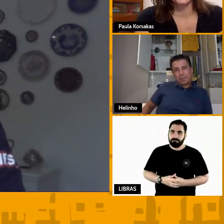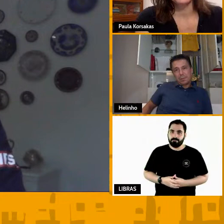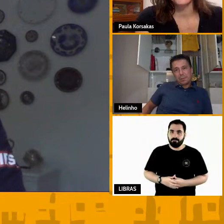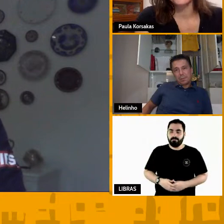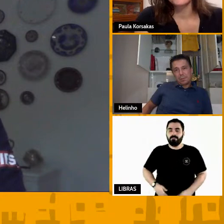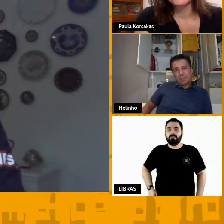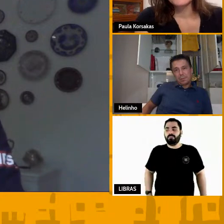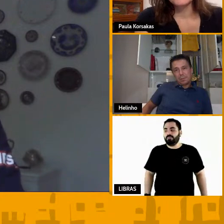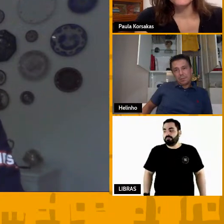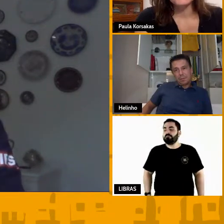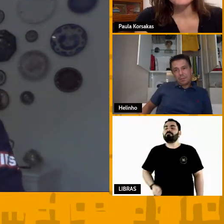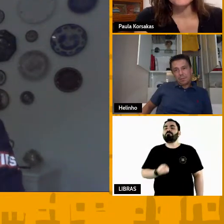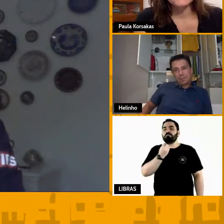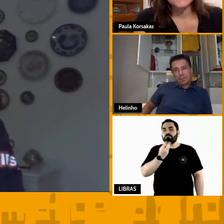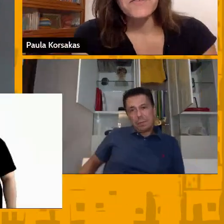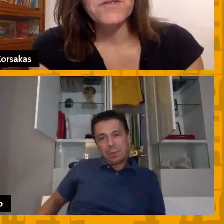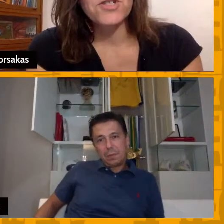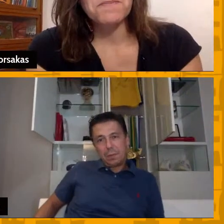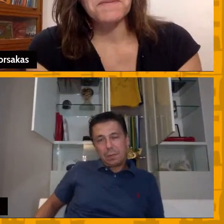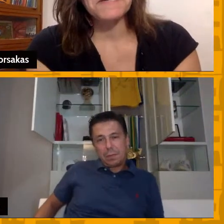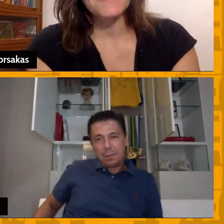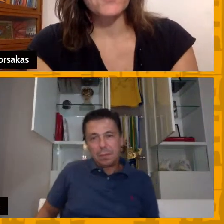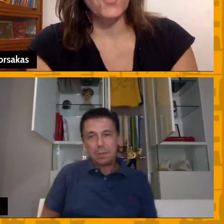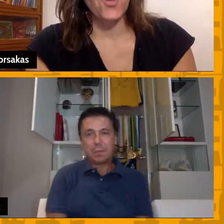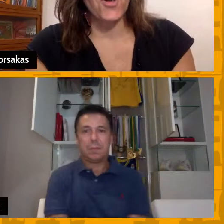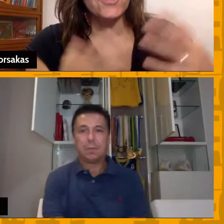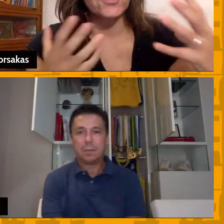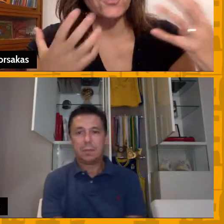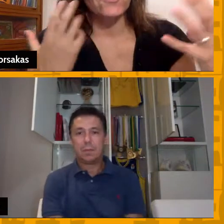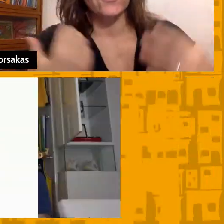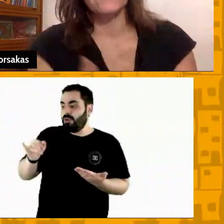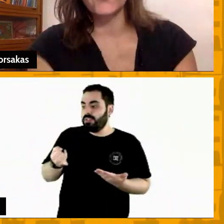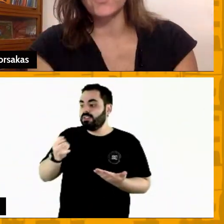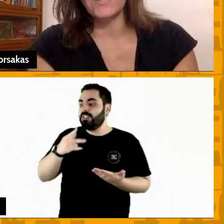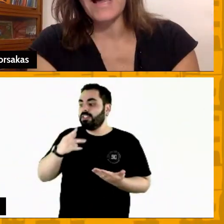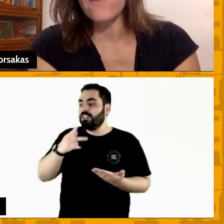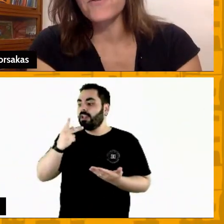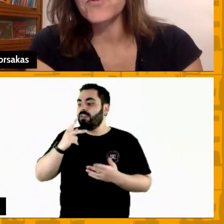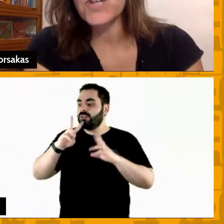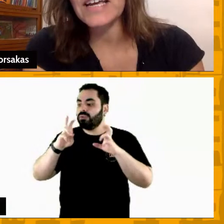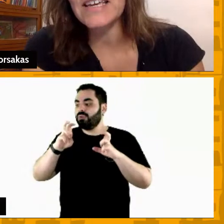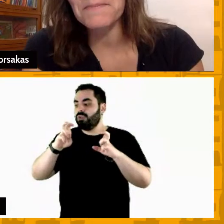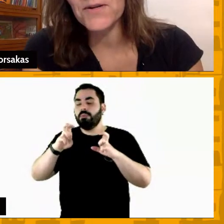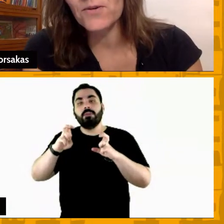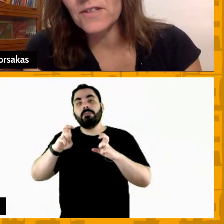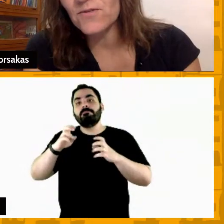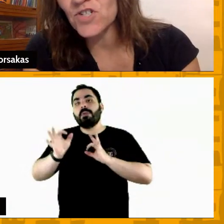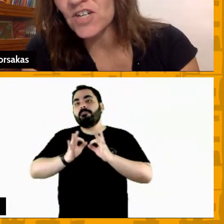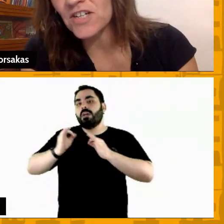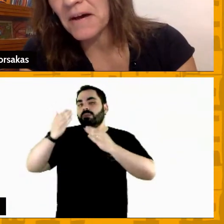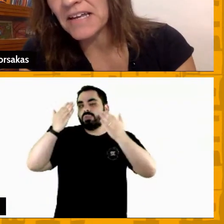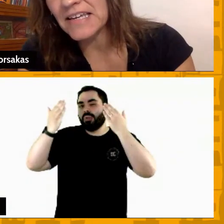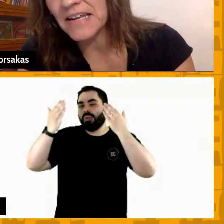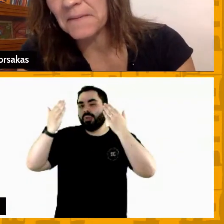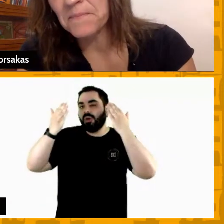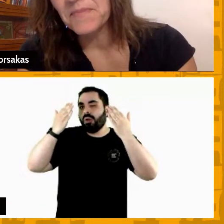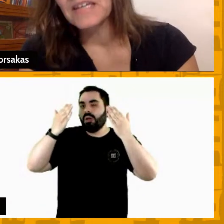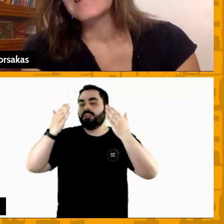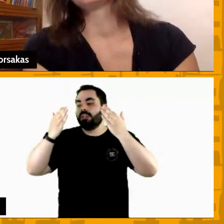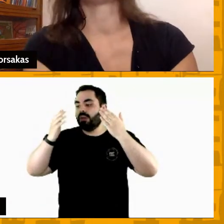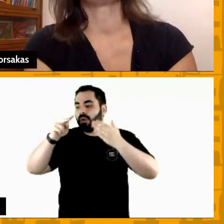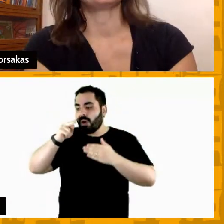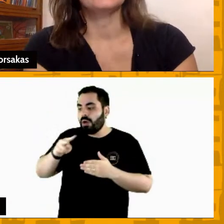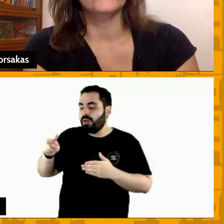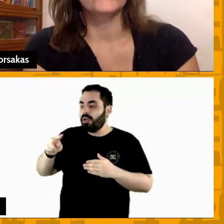Boa muito bom aproveitando que você está falando de preparação psicológica de controle emocional vou puxar aqui a pergunta do chat da Marina